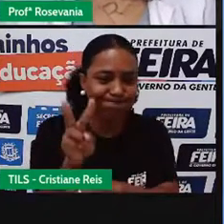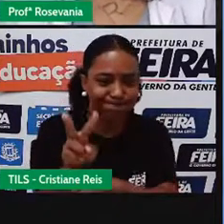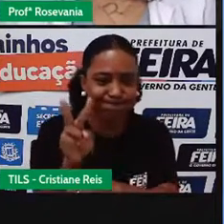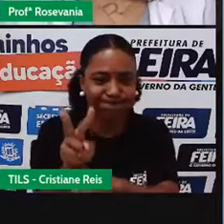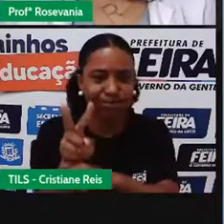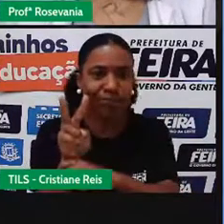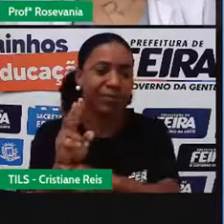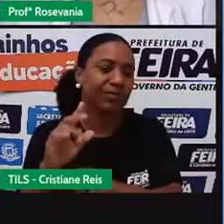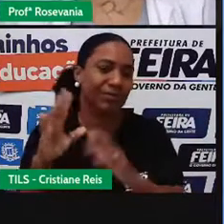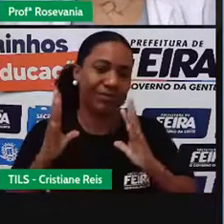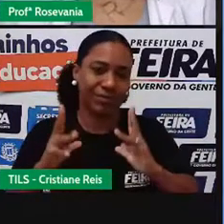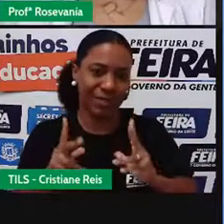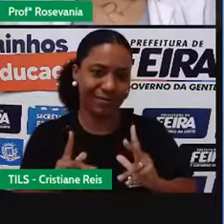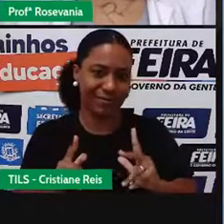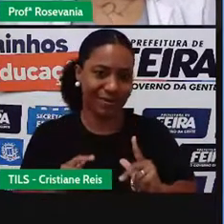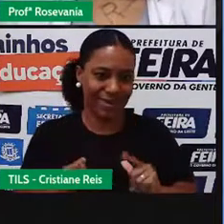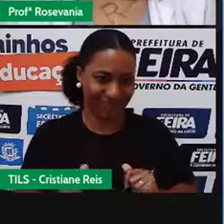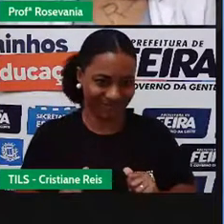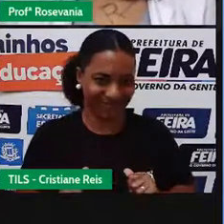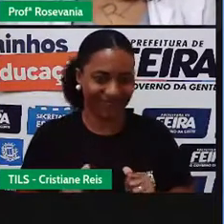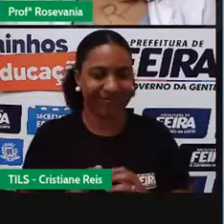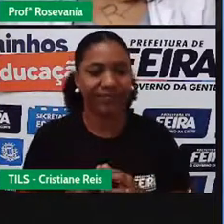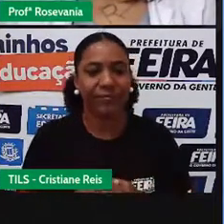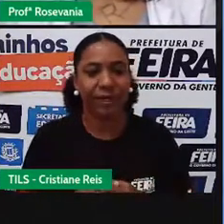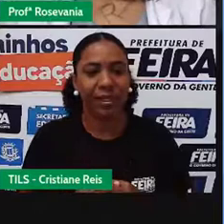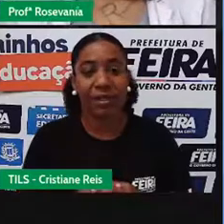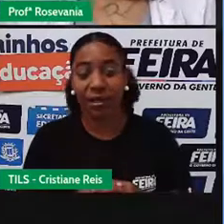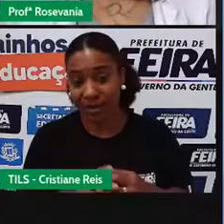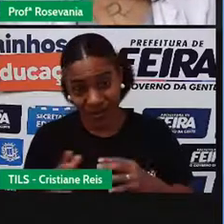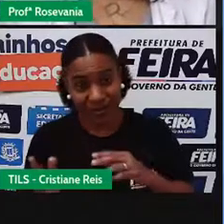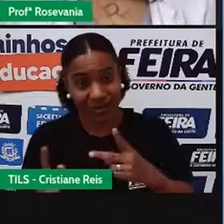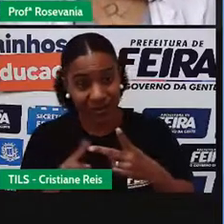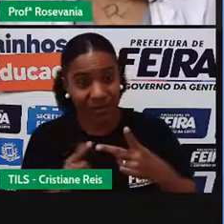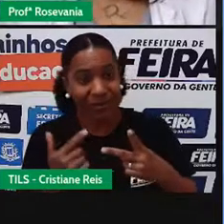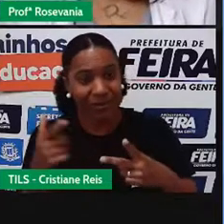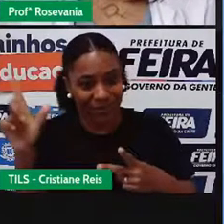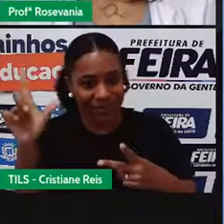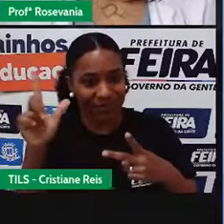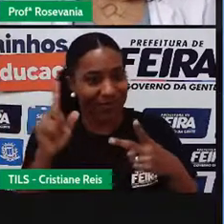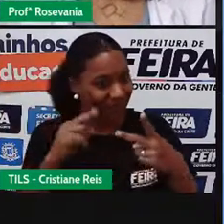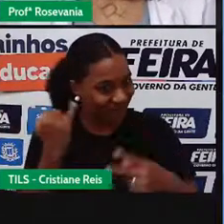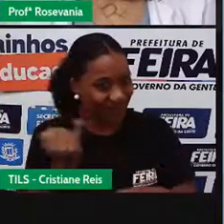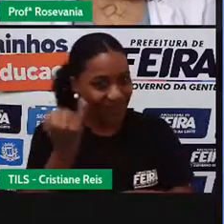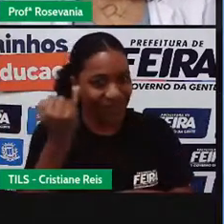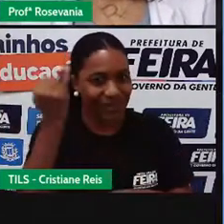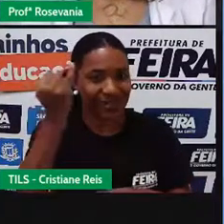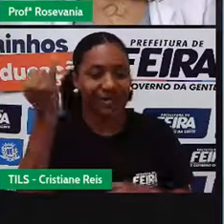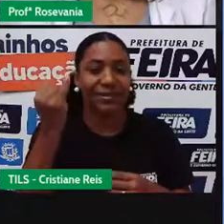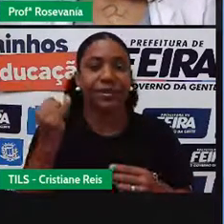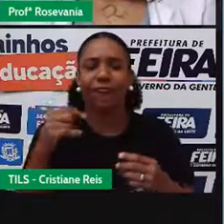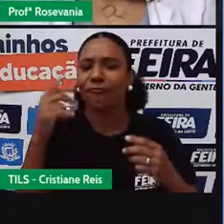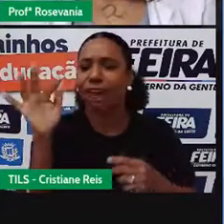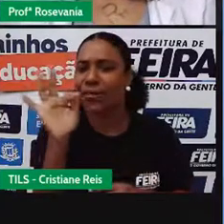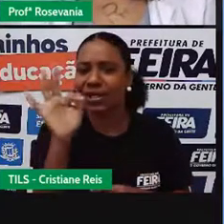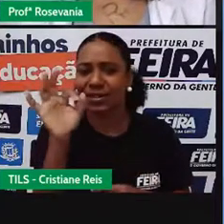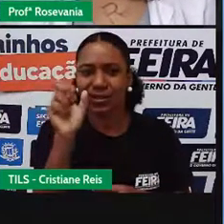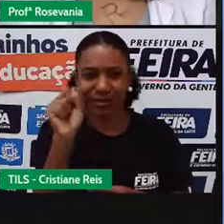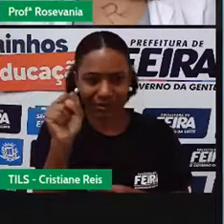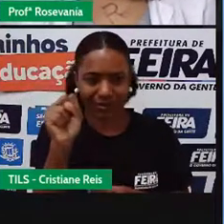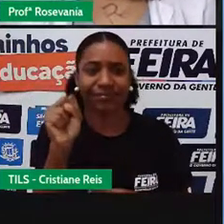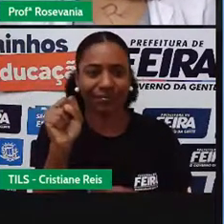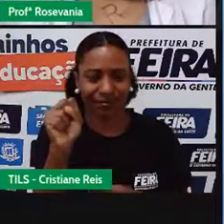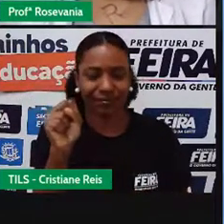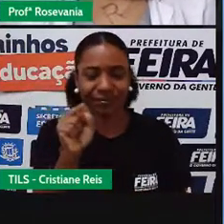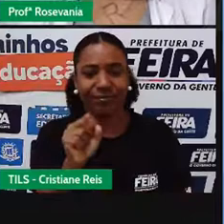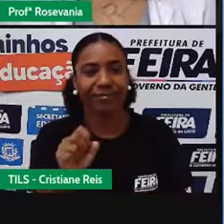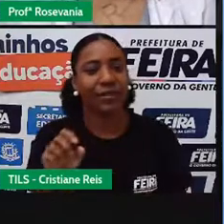Bom, por fim, a gente tem aqui a parte do relevo, que é bastante interessante falar, né, do relevo de Filipe Santana, aqui, né, tem o Morro